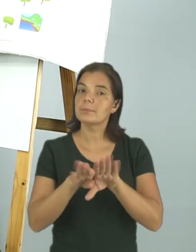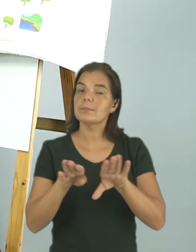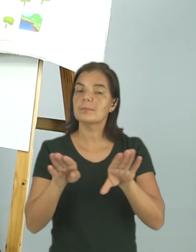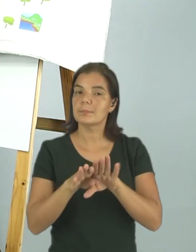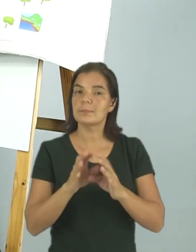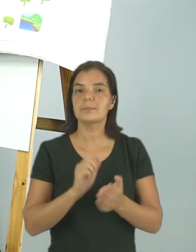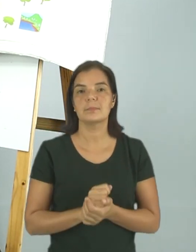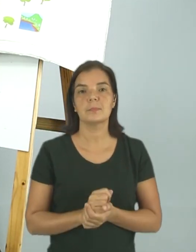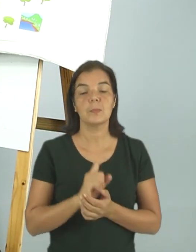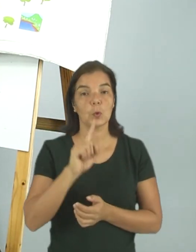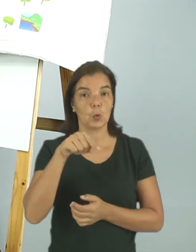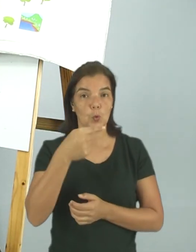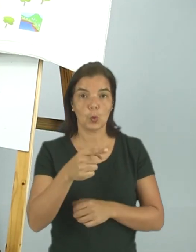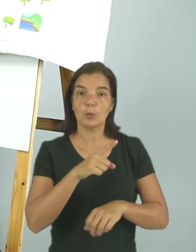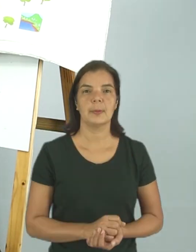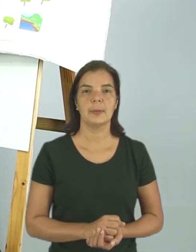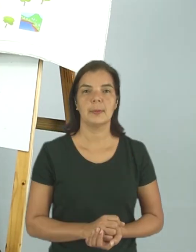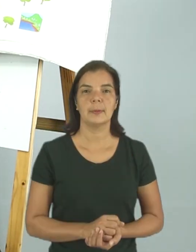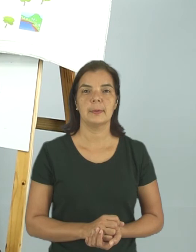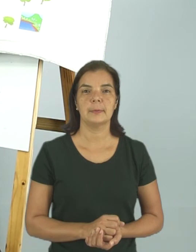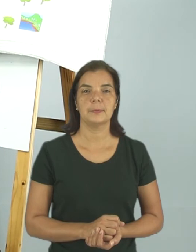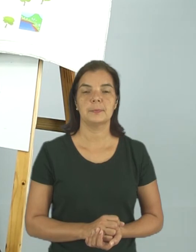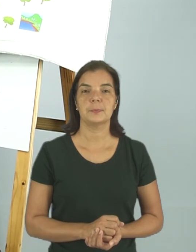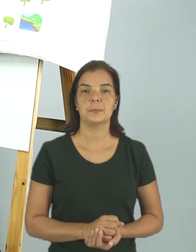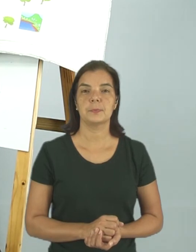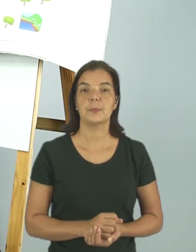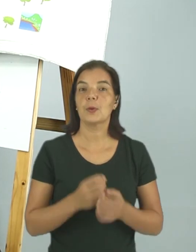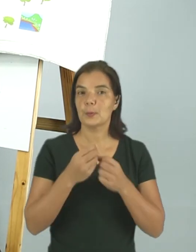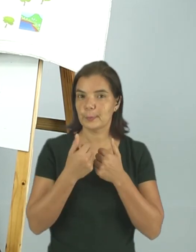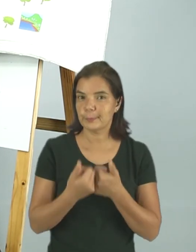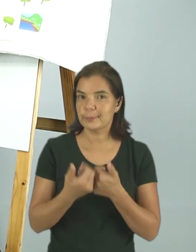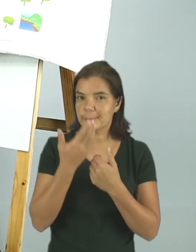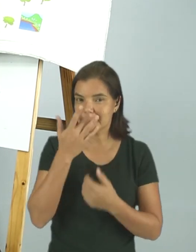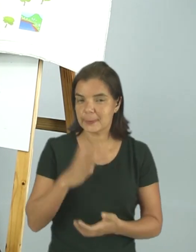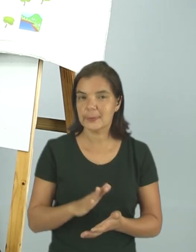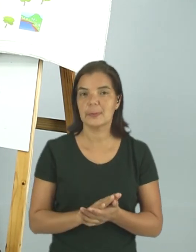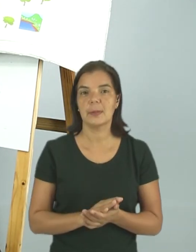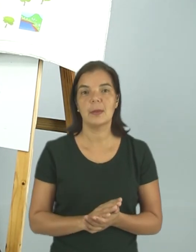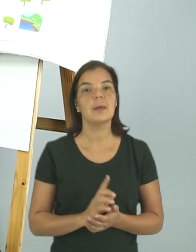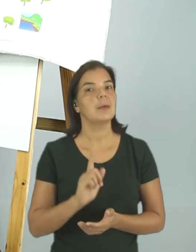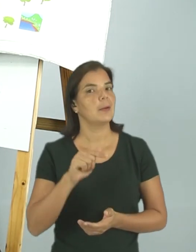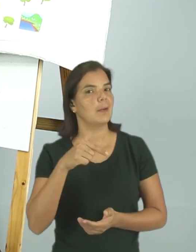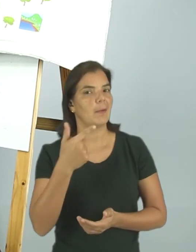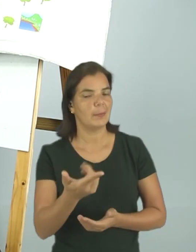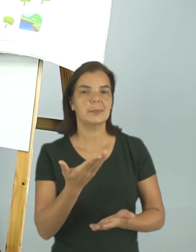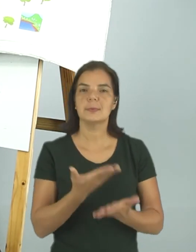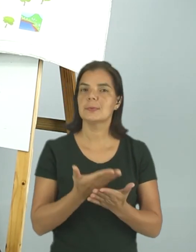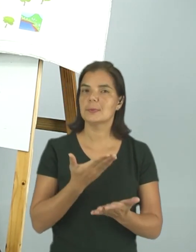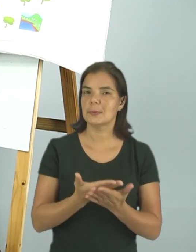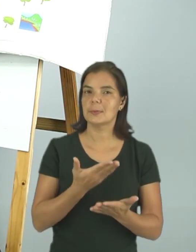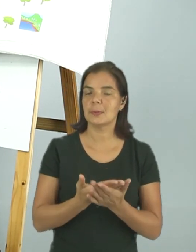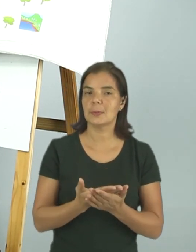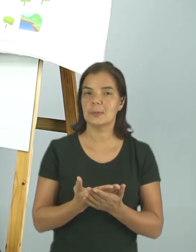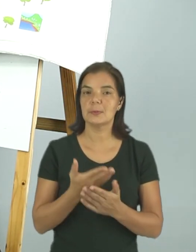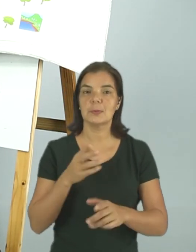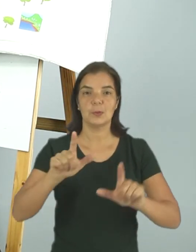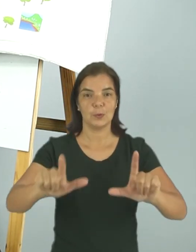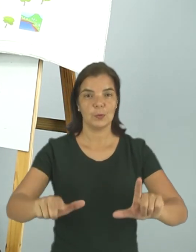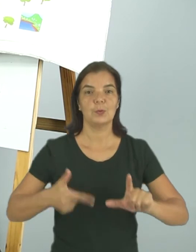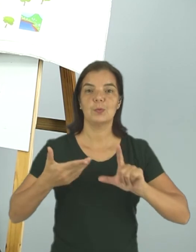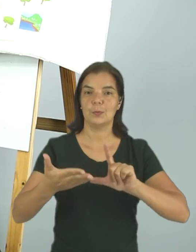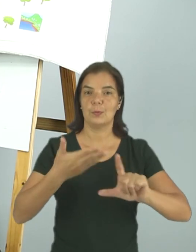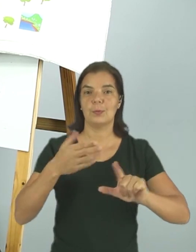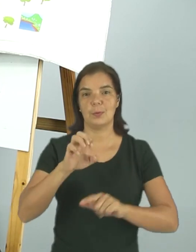organizá-lo através de um diário. Tudo bem, crianças? Para essas e outras aulas, acessem a